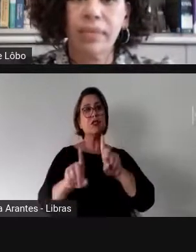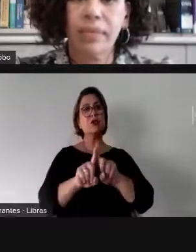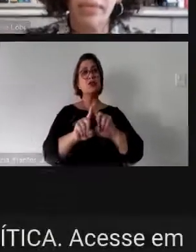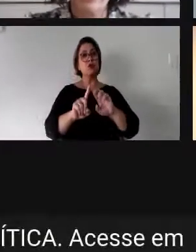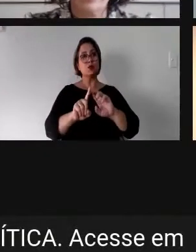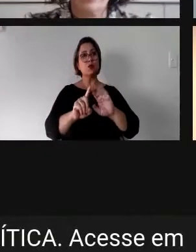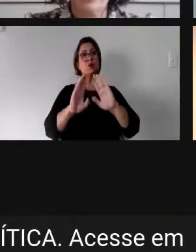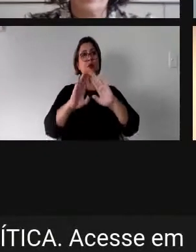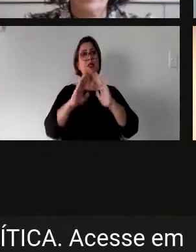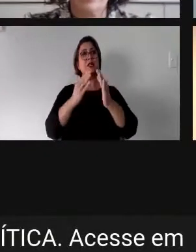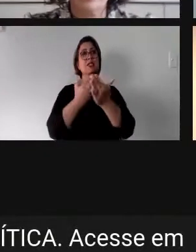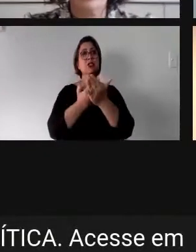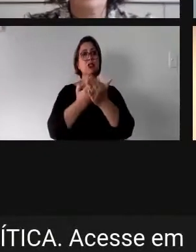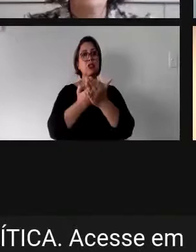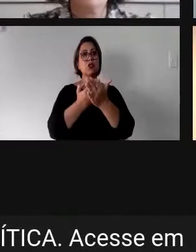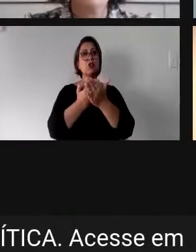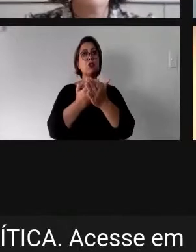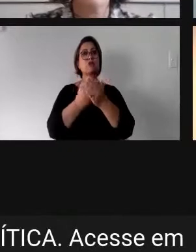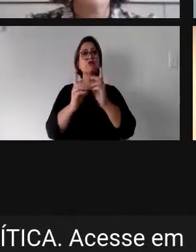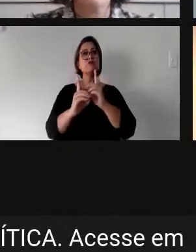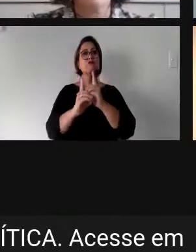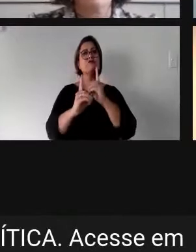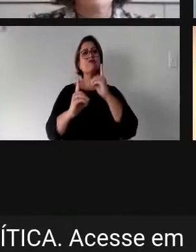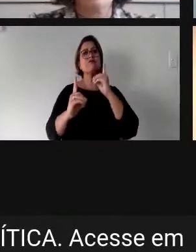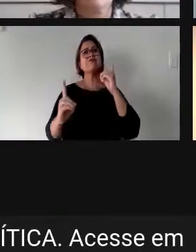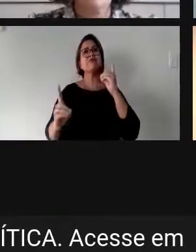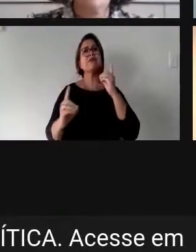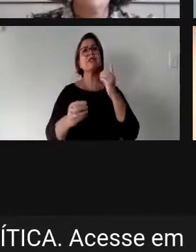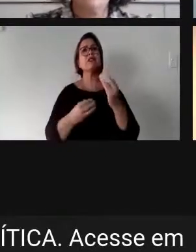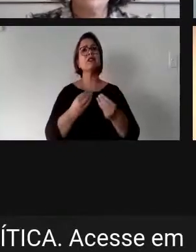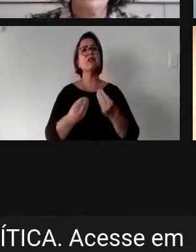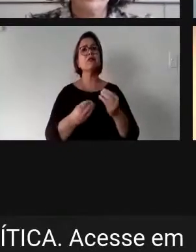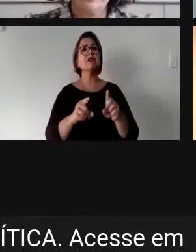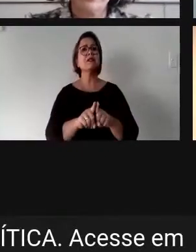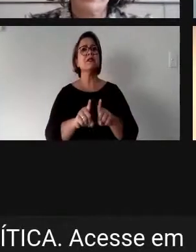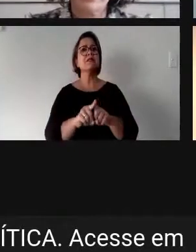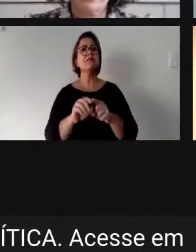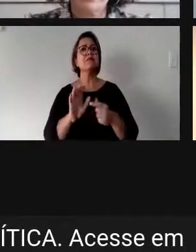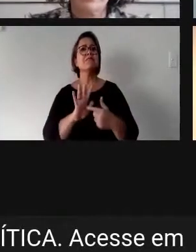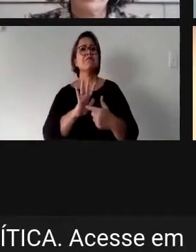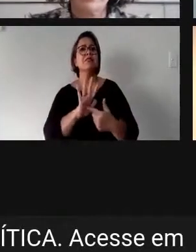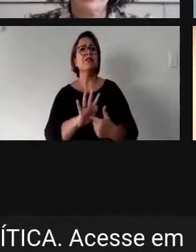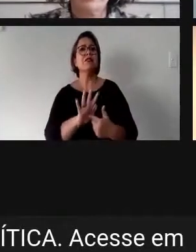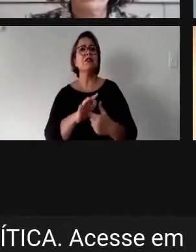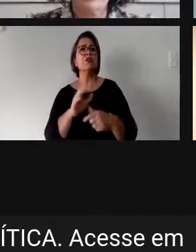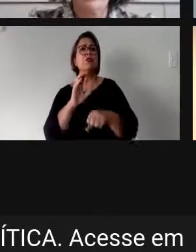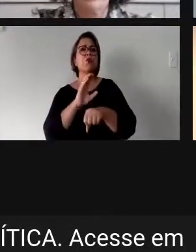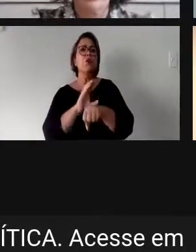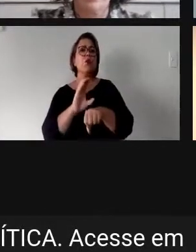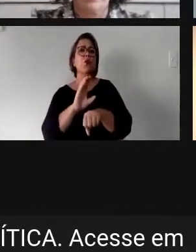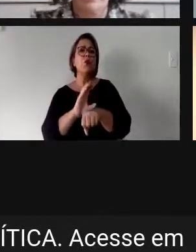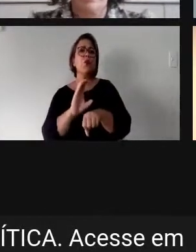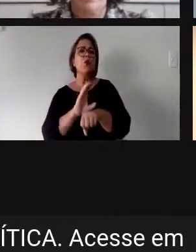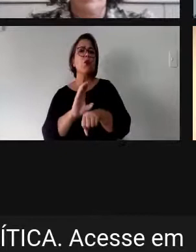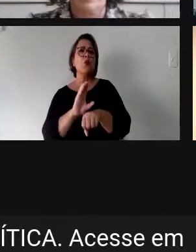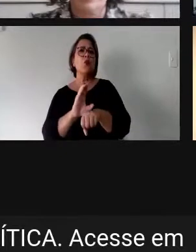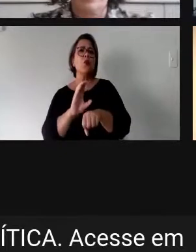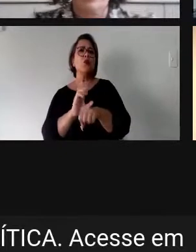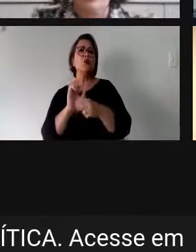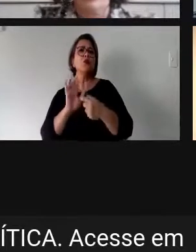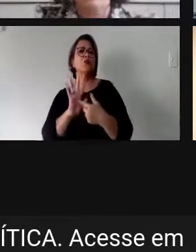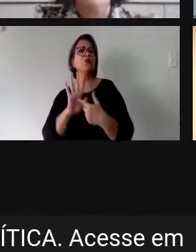Virtual de Cidadania da Câmara dos Deputados. As imagens desse curso estão aí na tela,